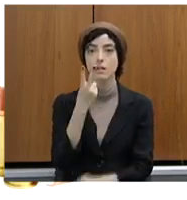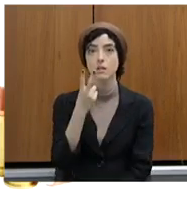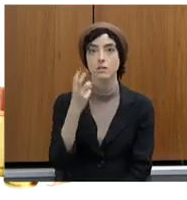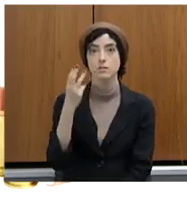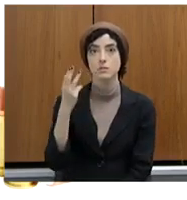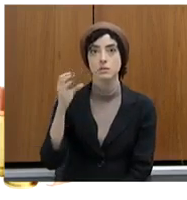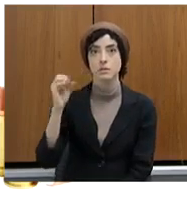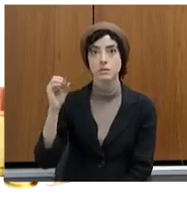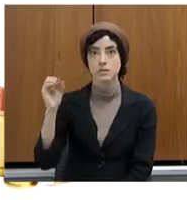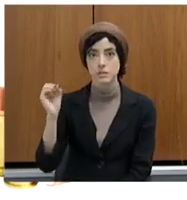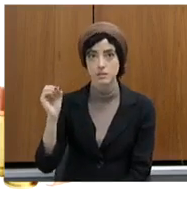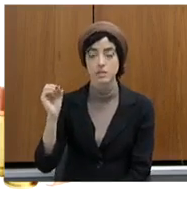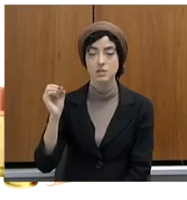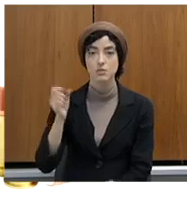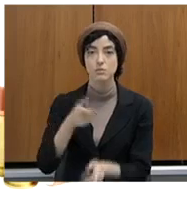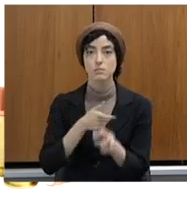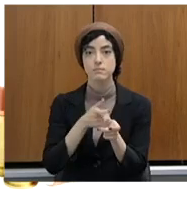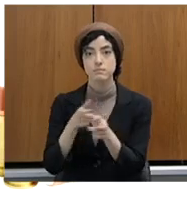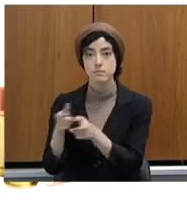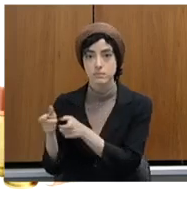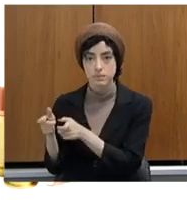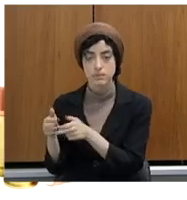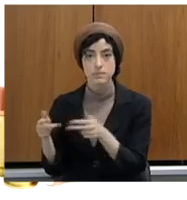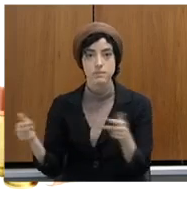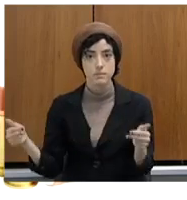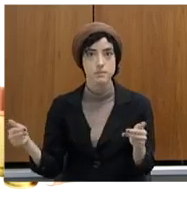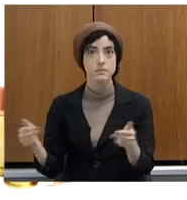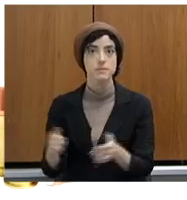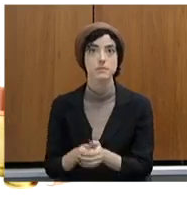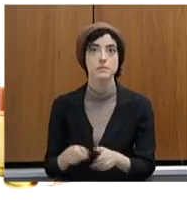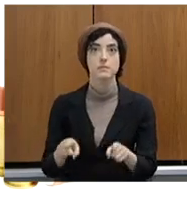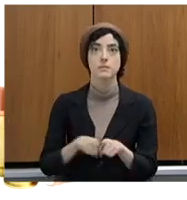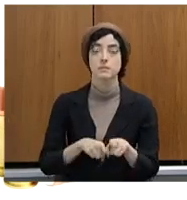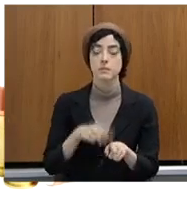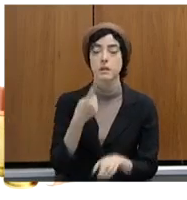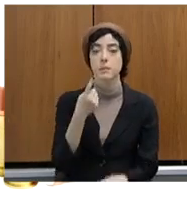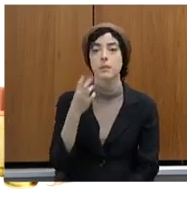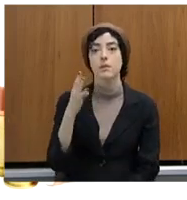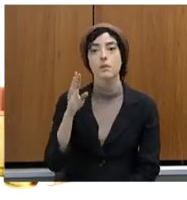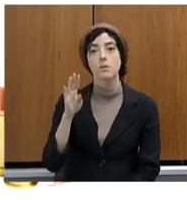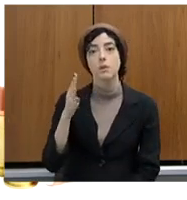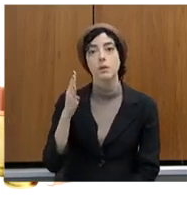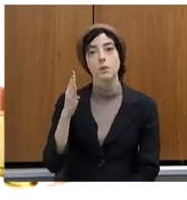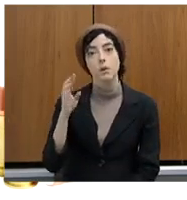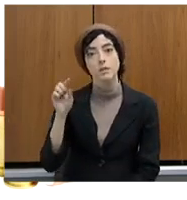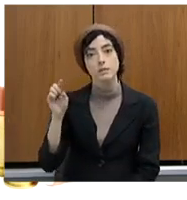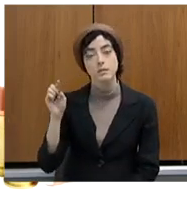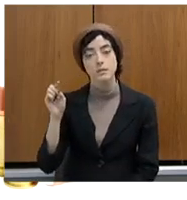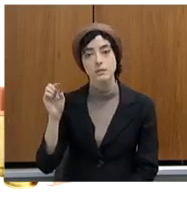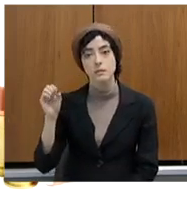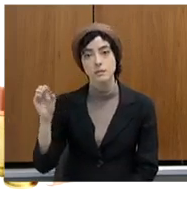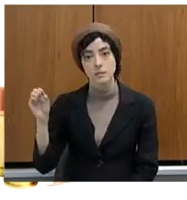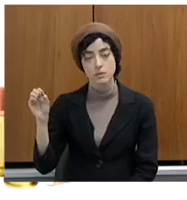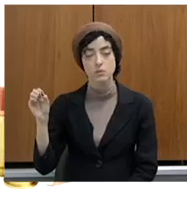1.400 coletes e placas balísticas, essa semana nós recebemos coletes femininos,